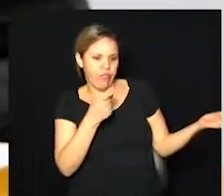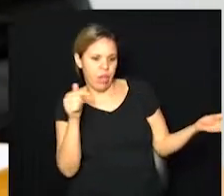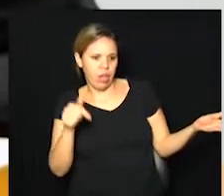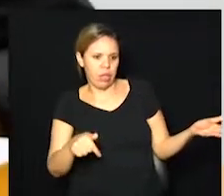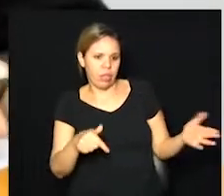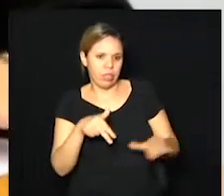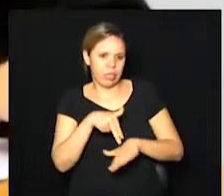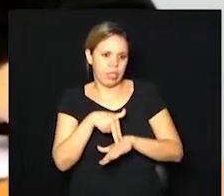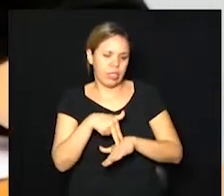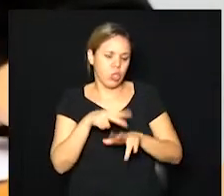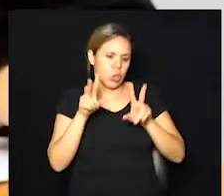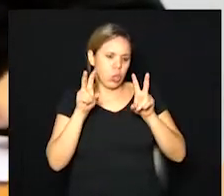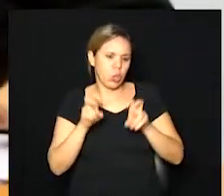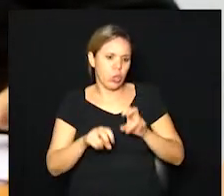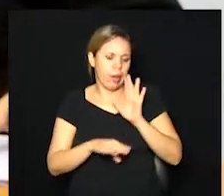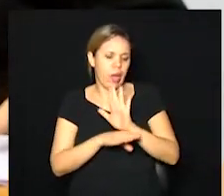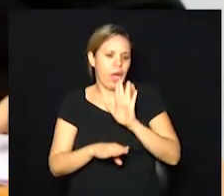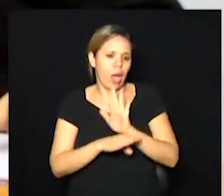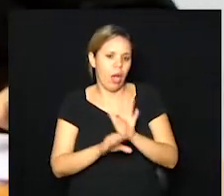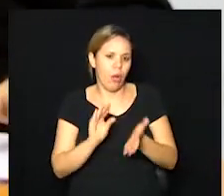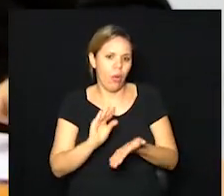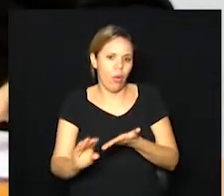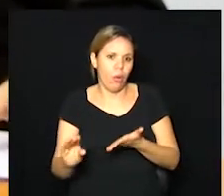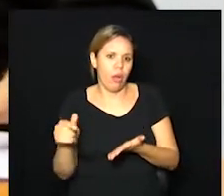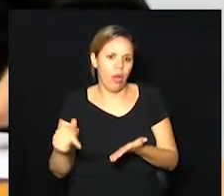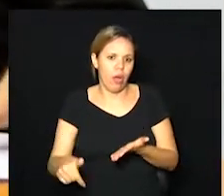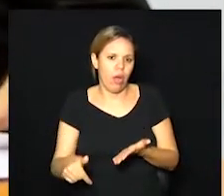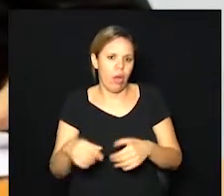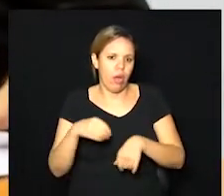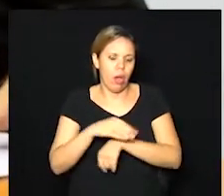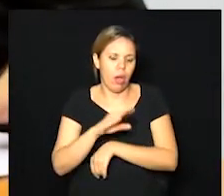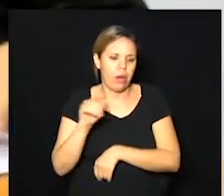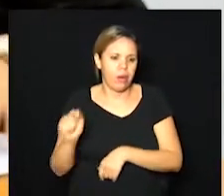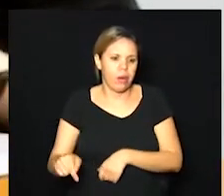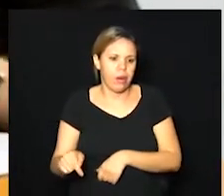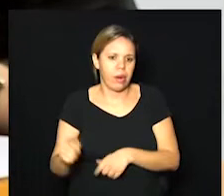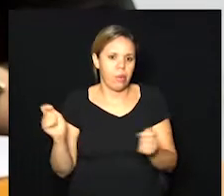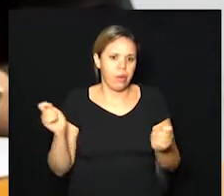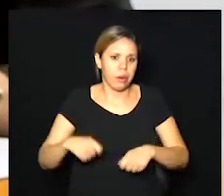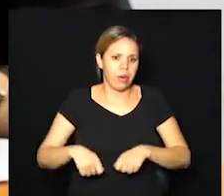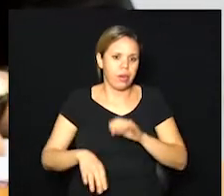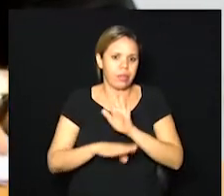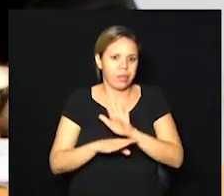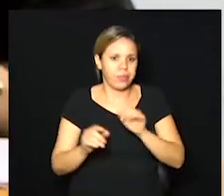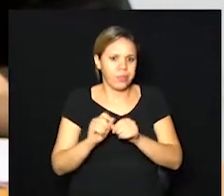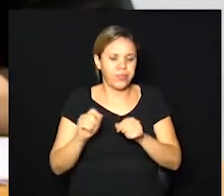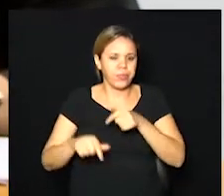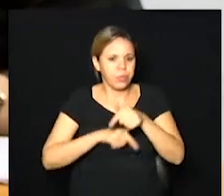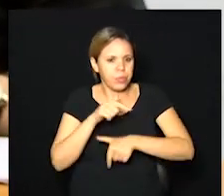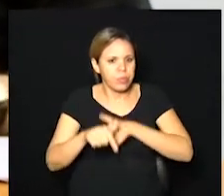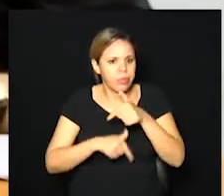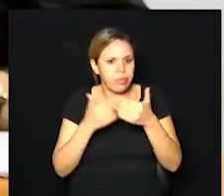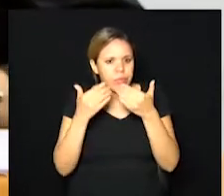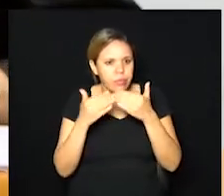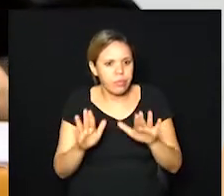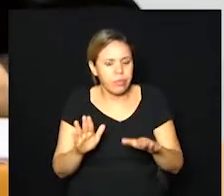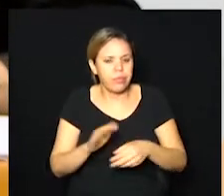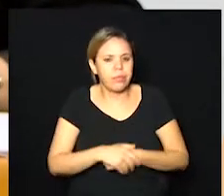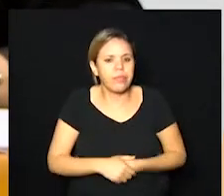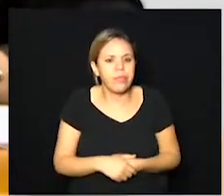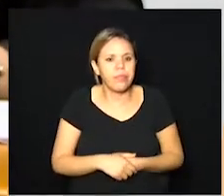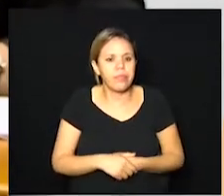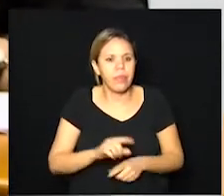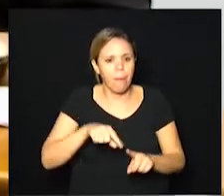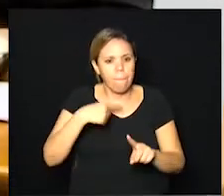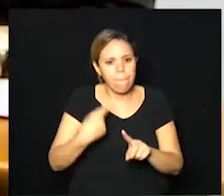dessa ajuda que ele está trazendo aqui para podermos fazer esse trabalho da abertura de mais